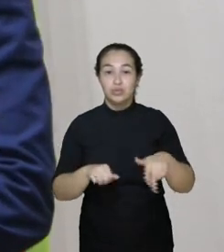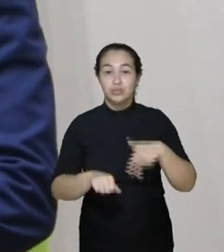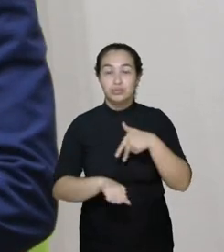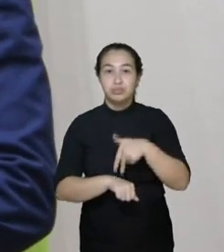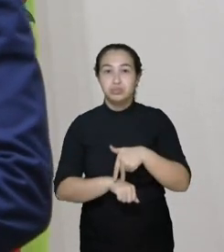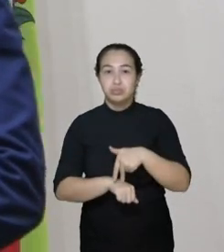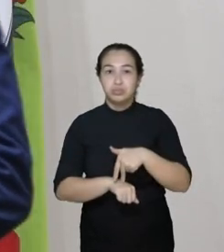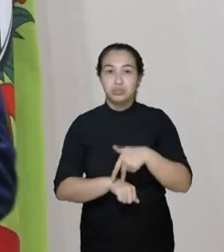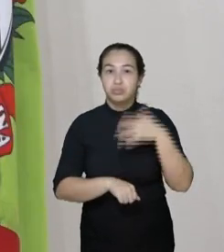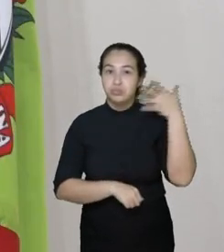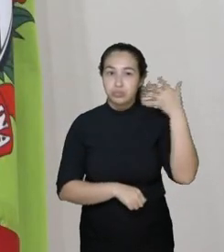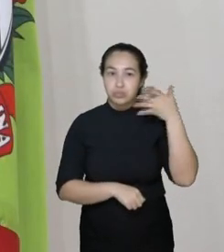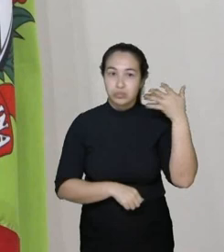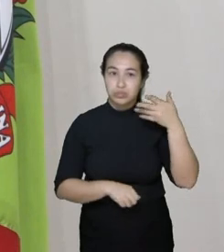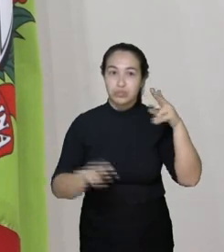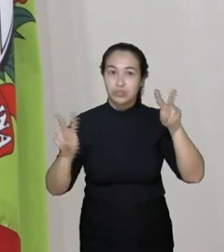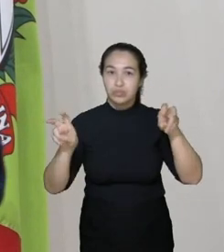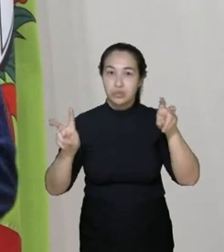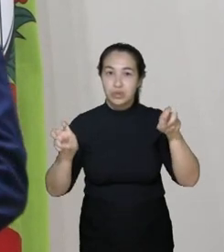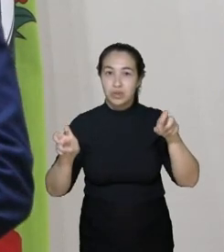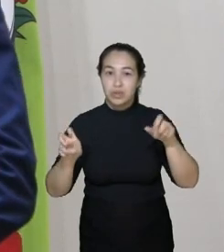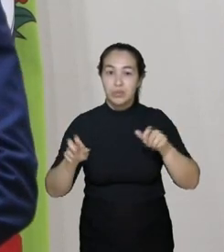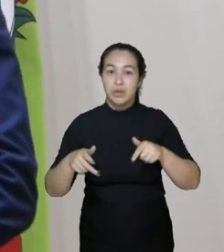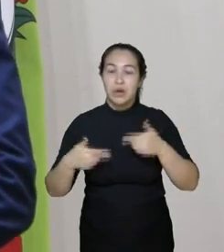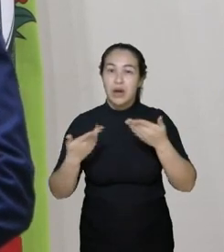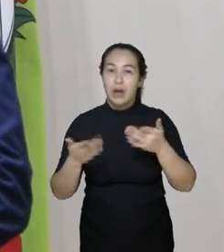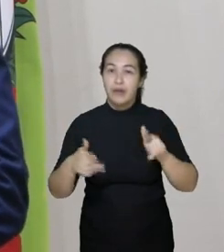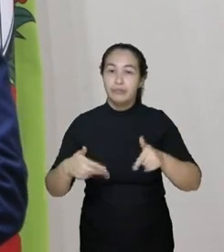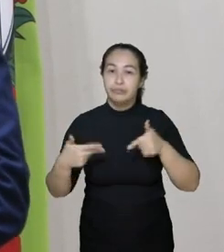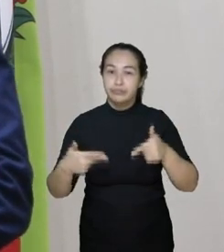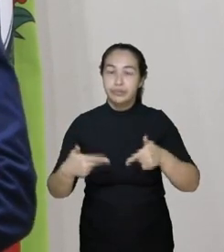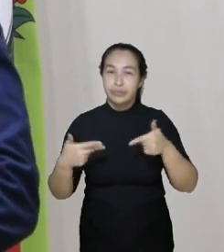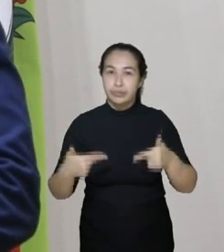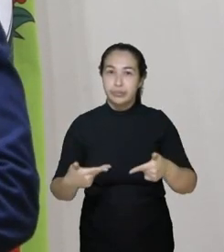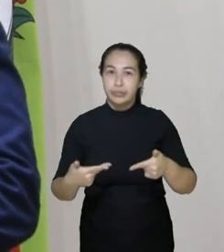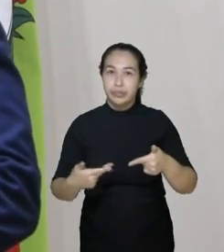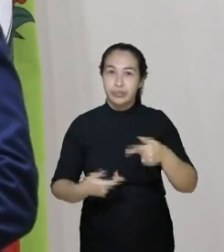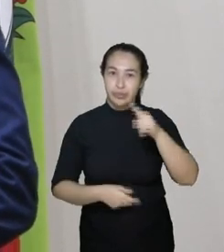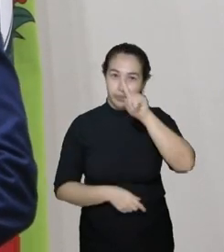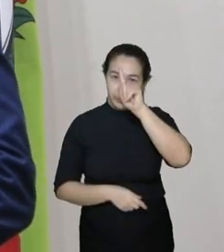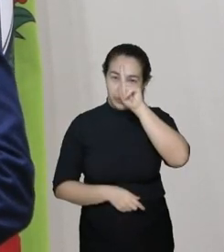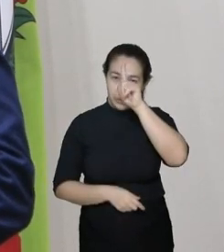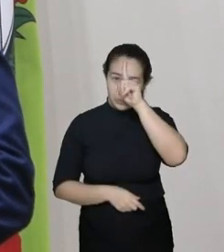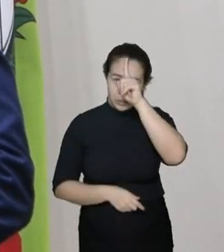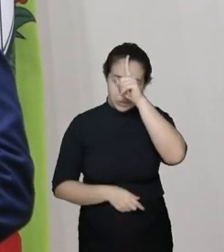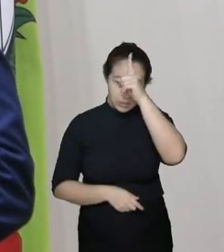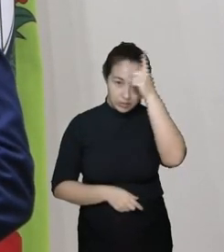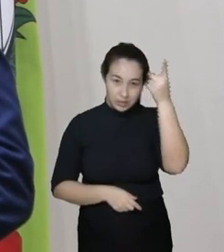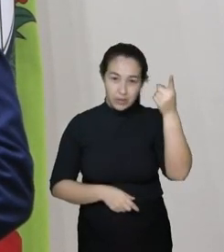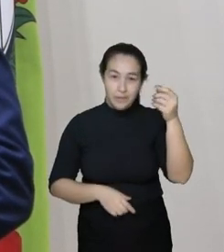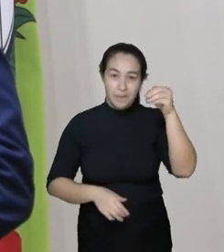tribuna para falar do ativismo ideológico dentro das igrejas católicas.